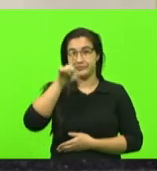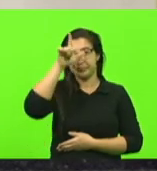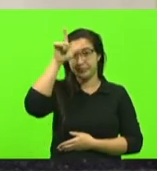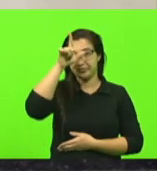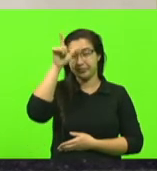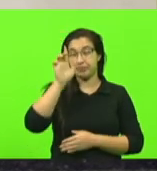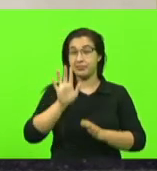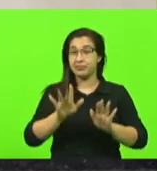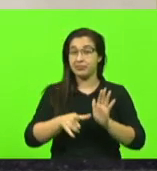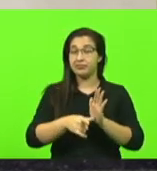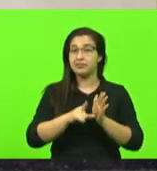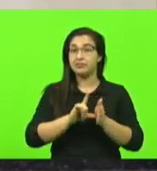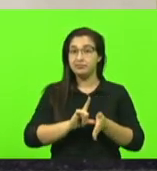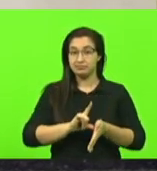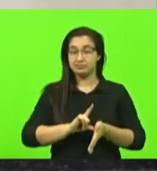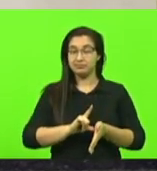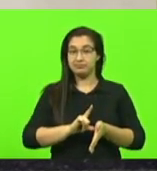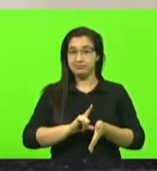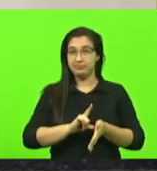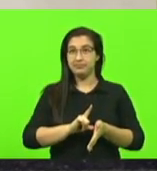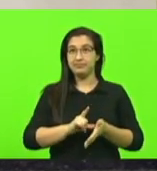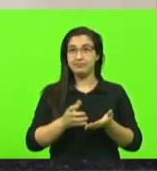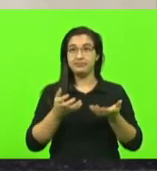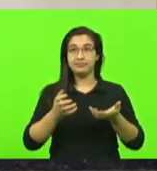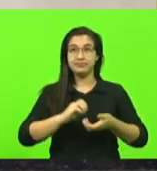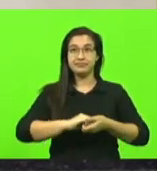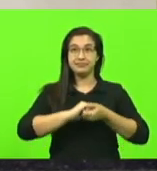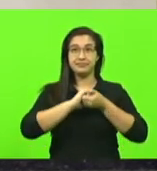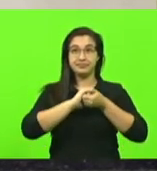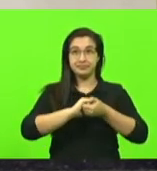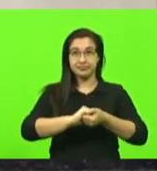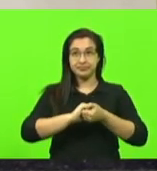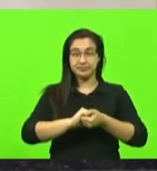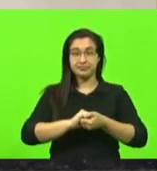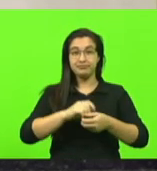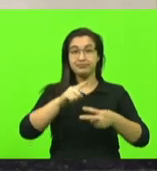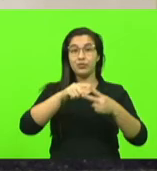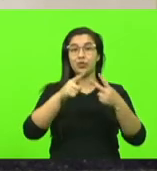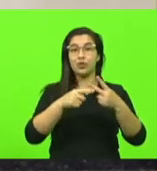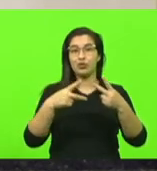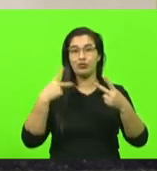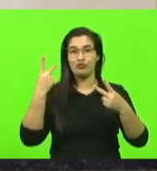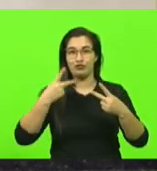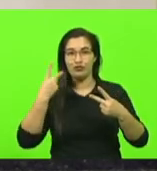antes me permita Sargento Lima quero cumprimentar dois grandes vereadores